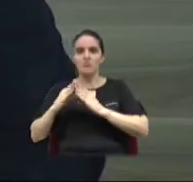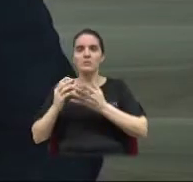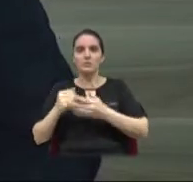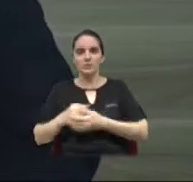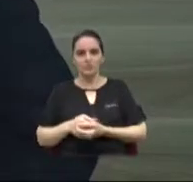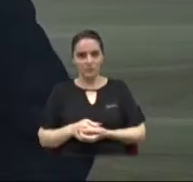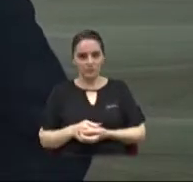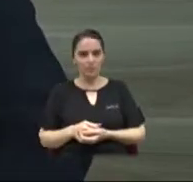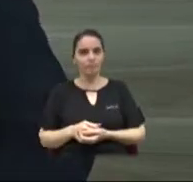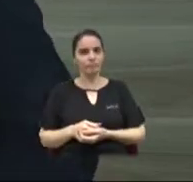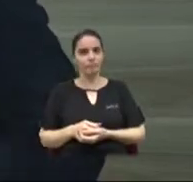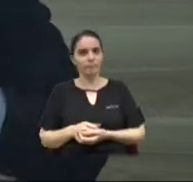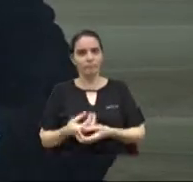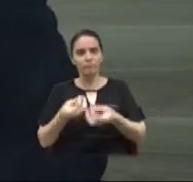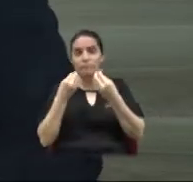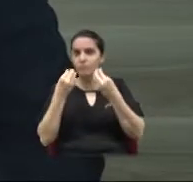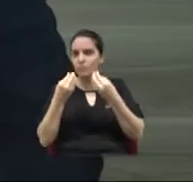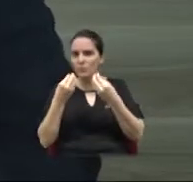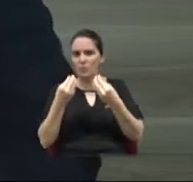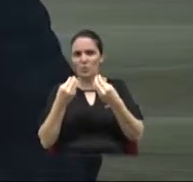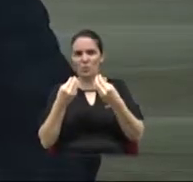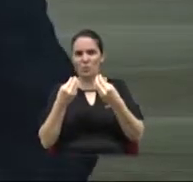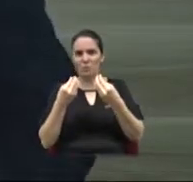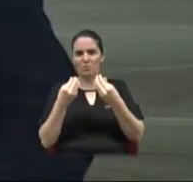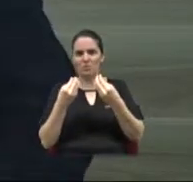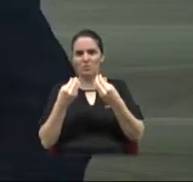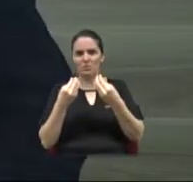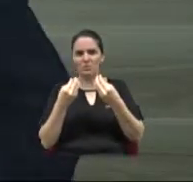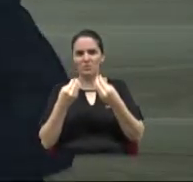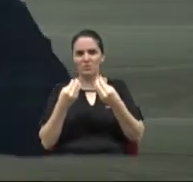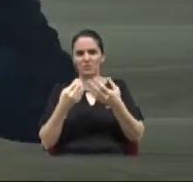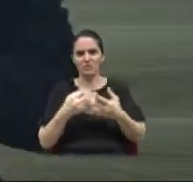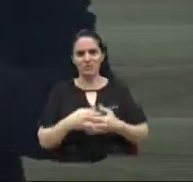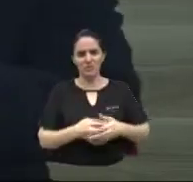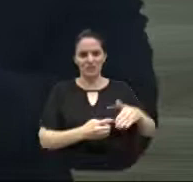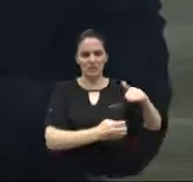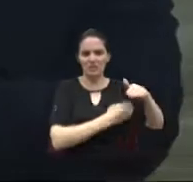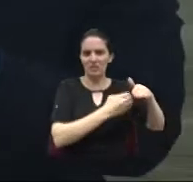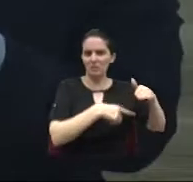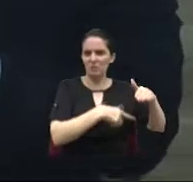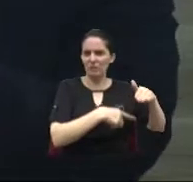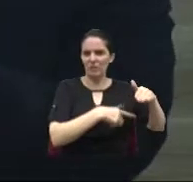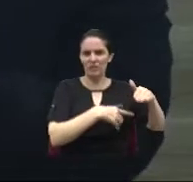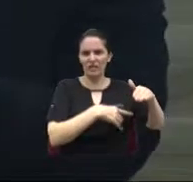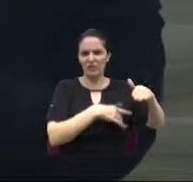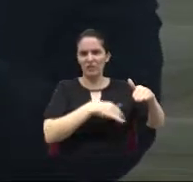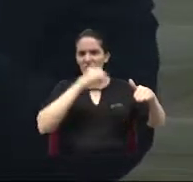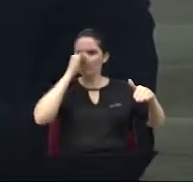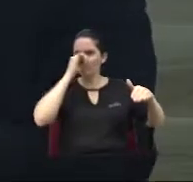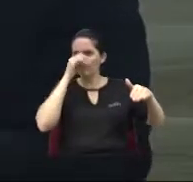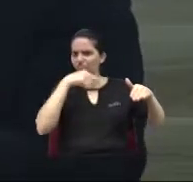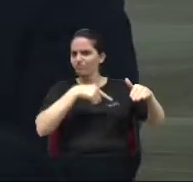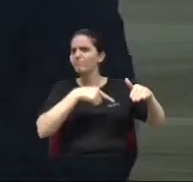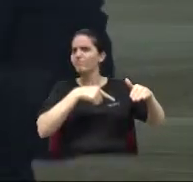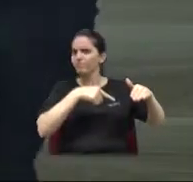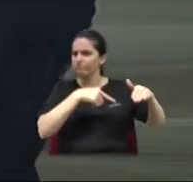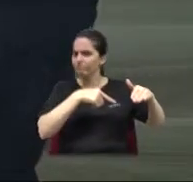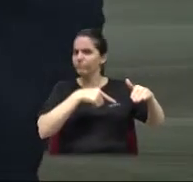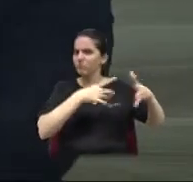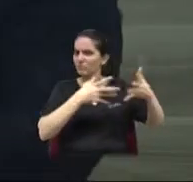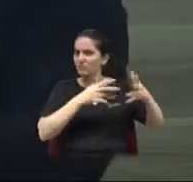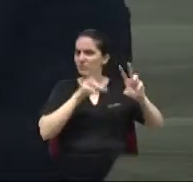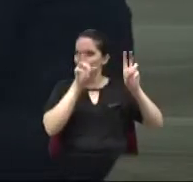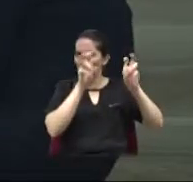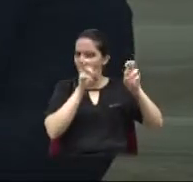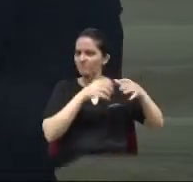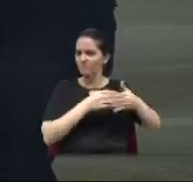de uma condição porca de trabalho, porque se é atendido todas as exigências, não é para